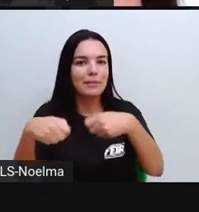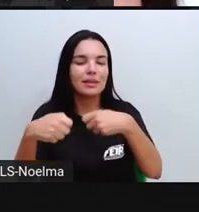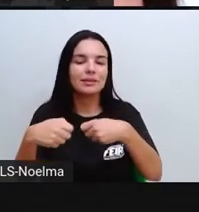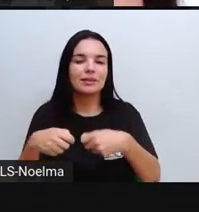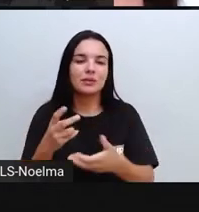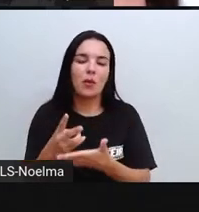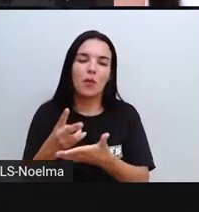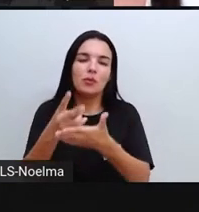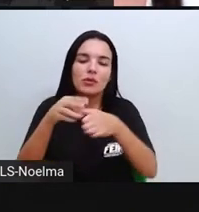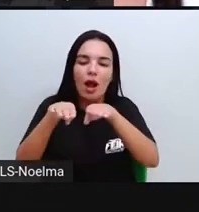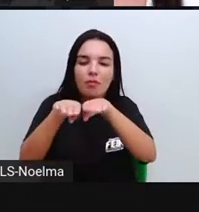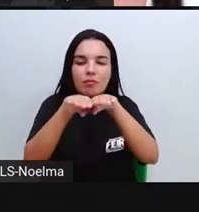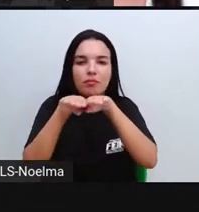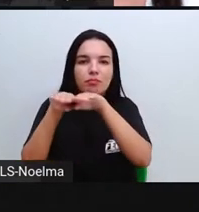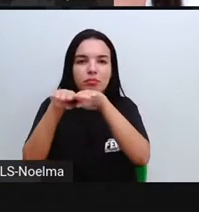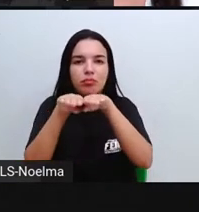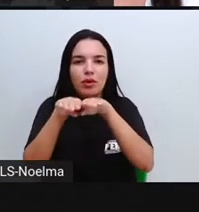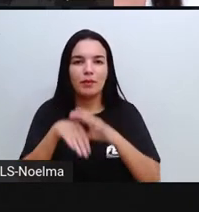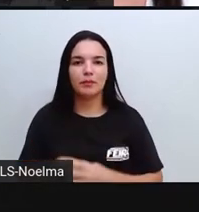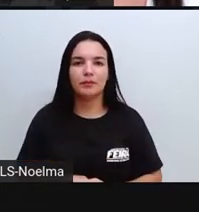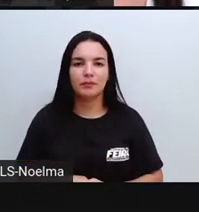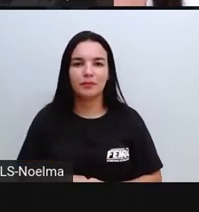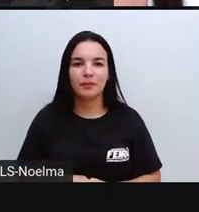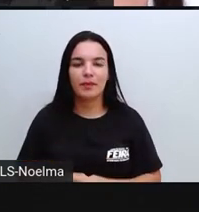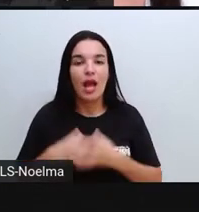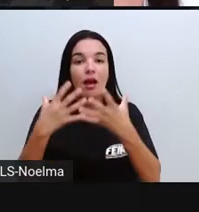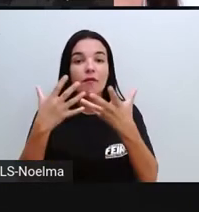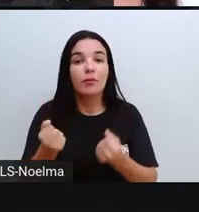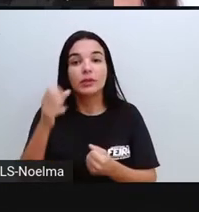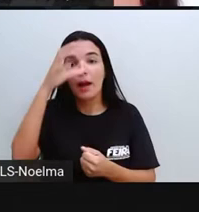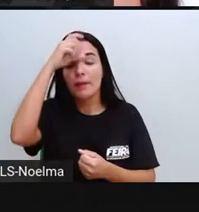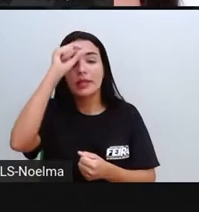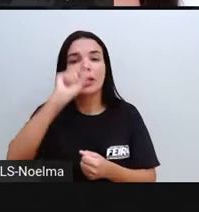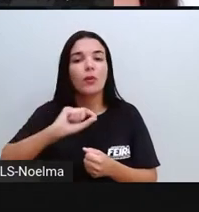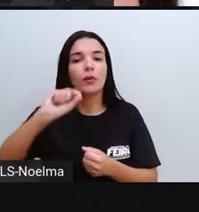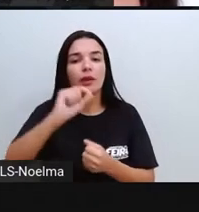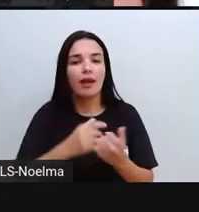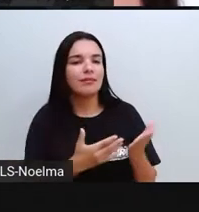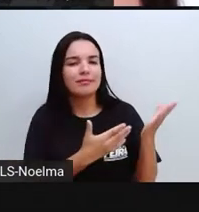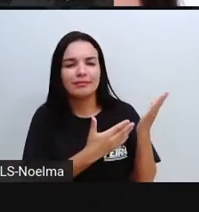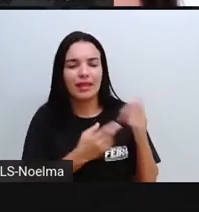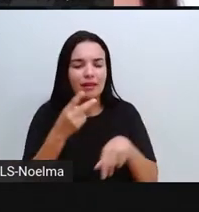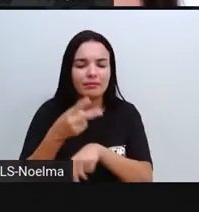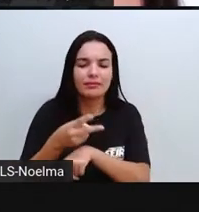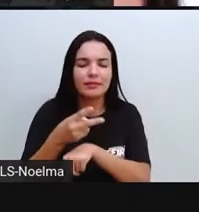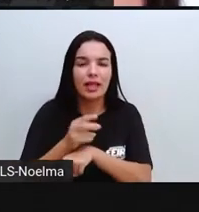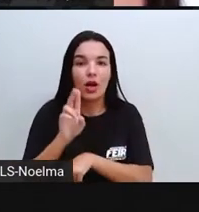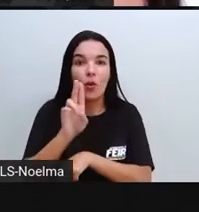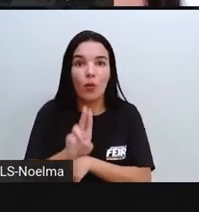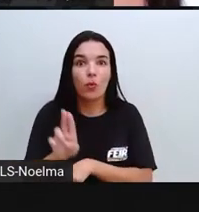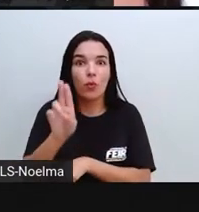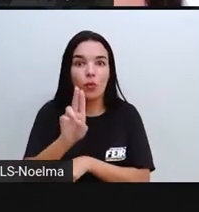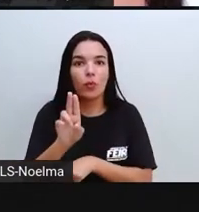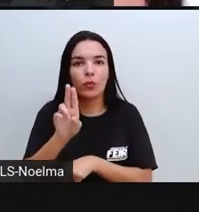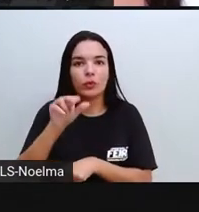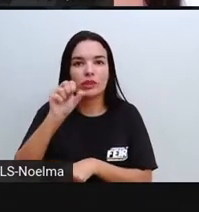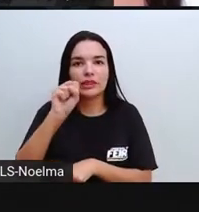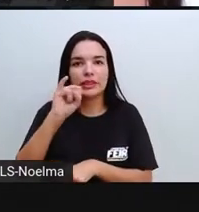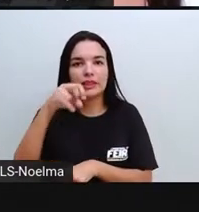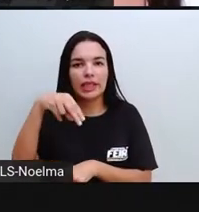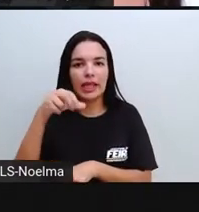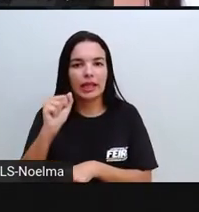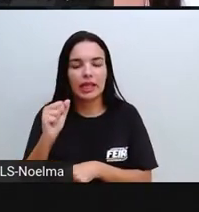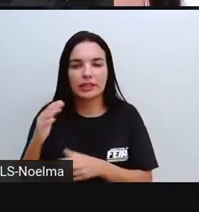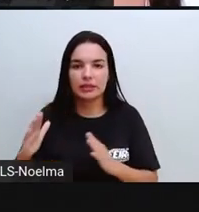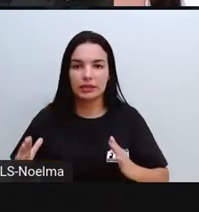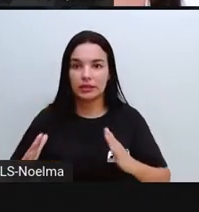relacionados. Vamos aprender mais sobre isso, falando sobre as usinas